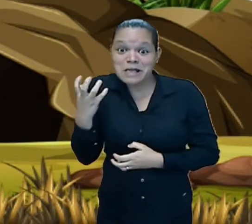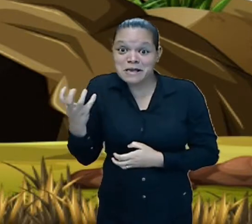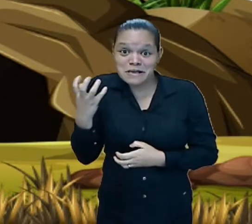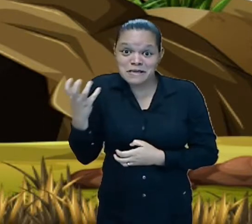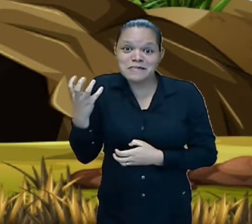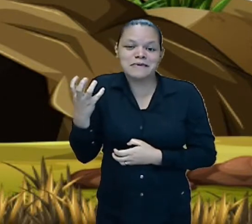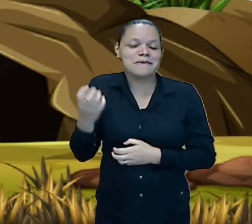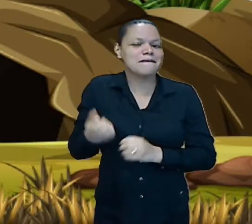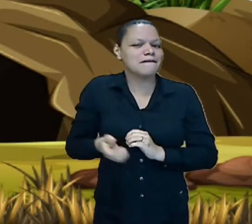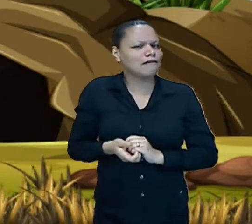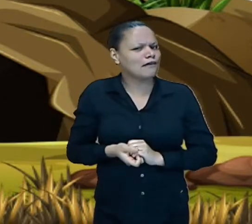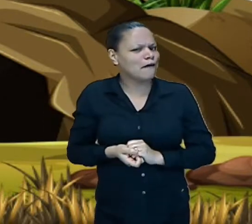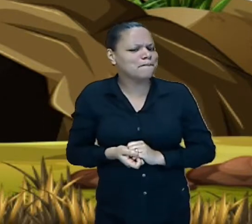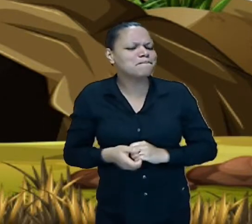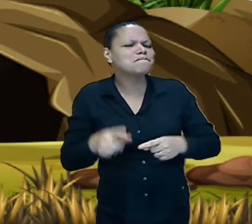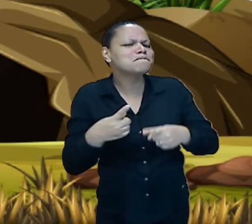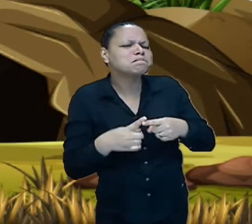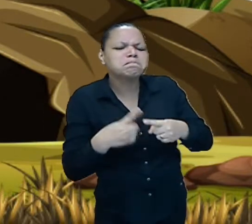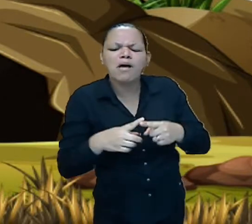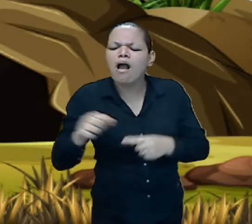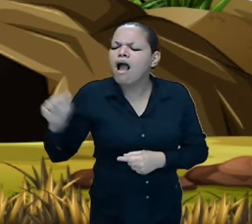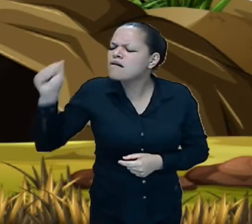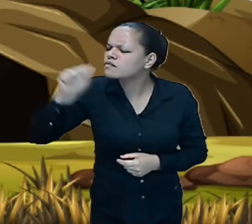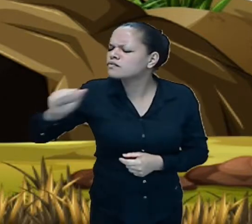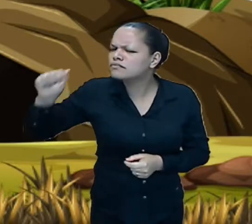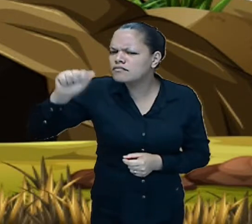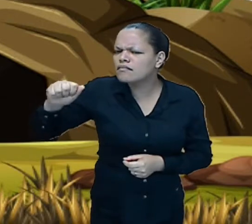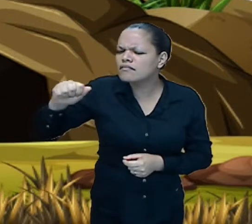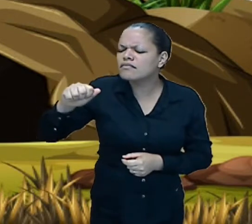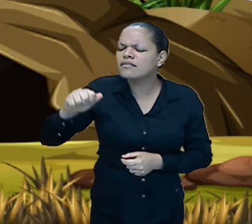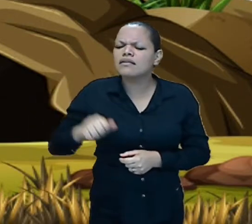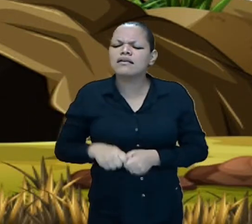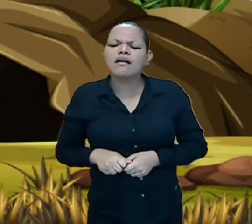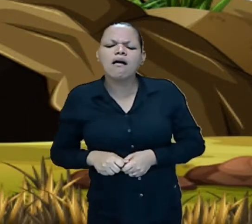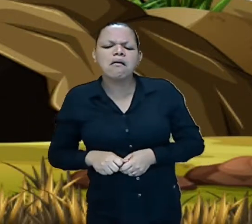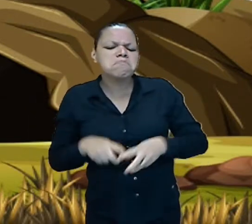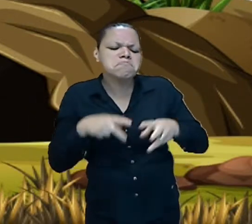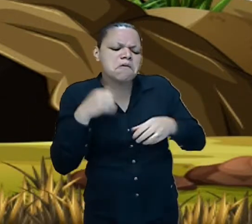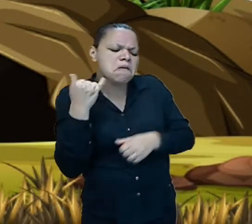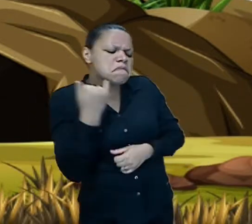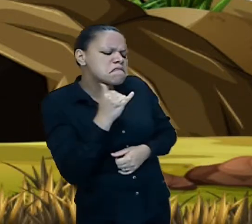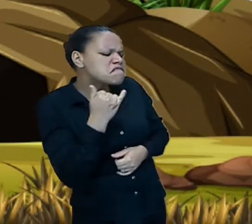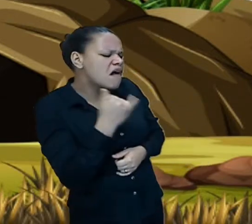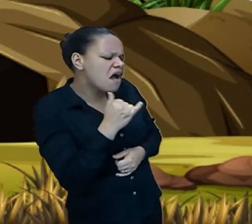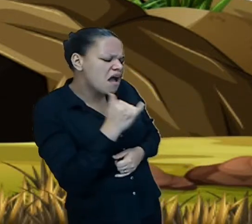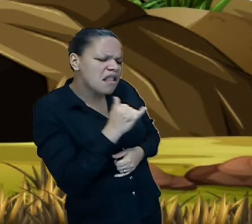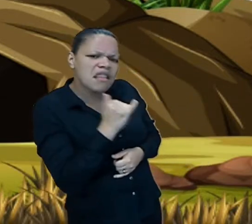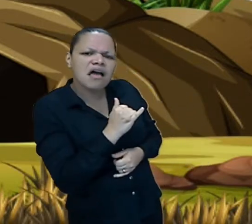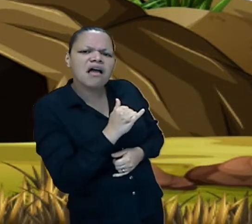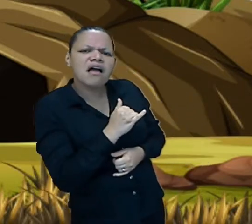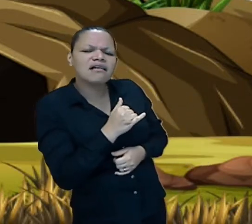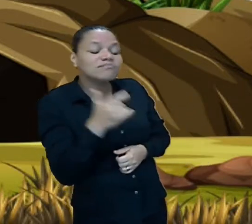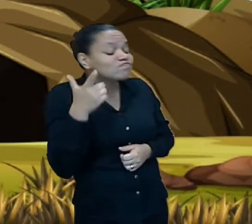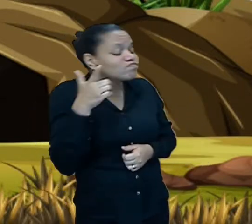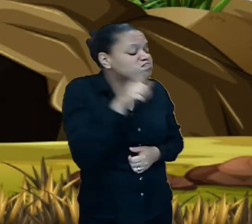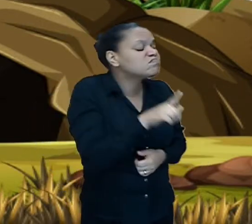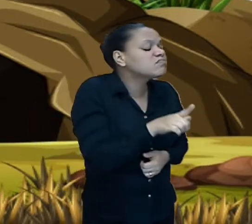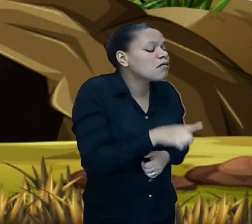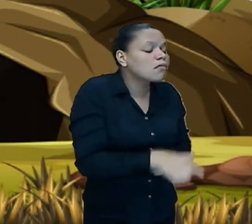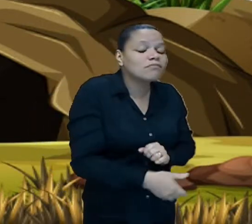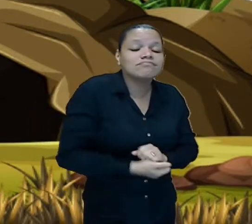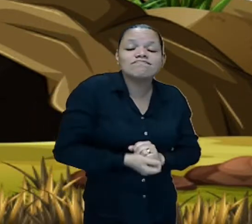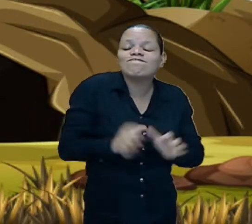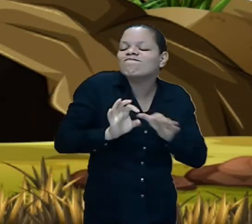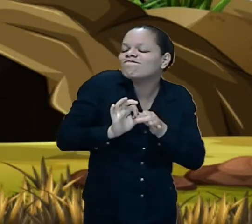associação não podia dizer que ele não tentou e ele ficaria livre para